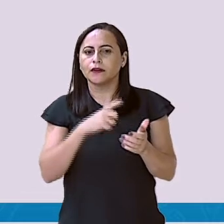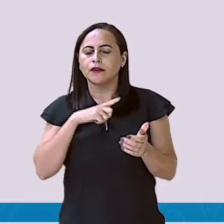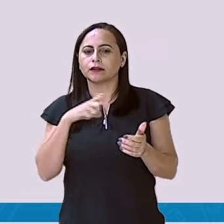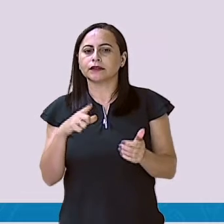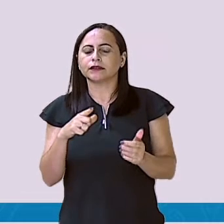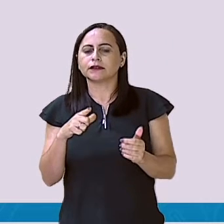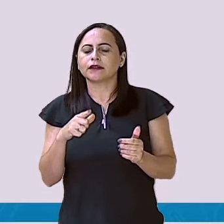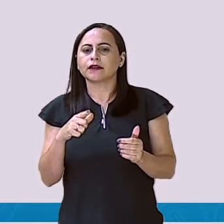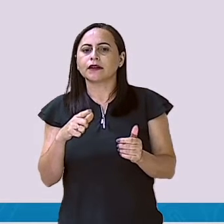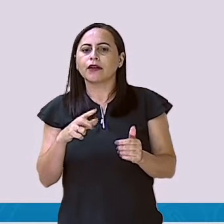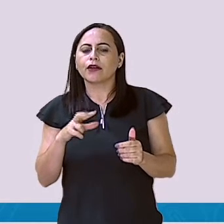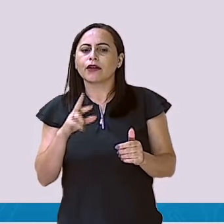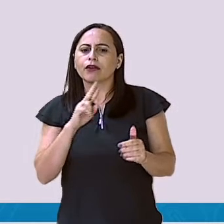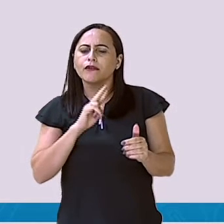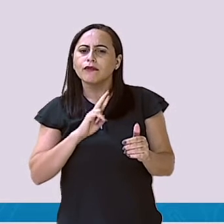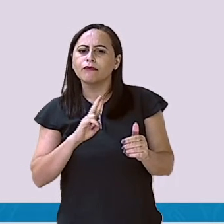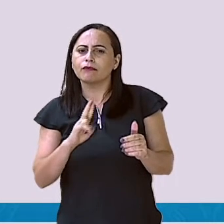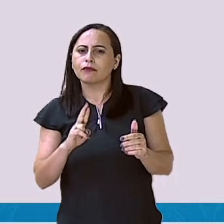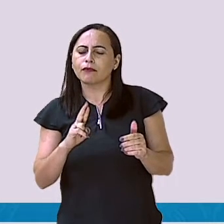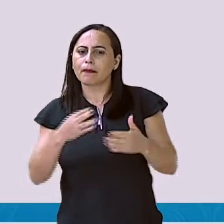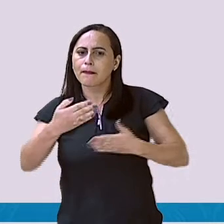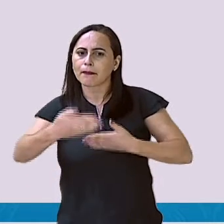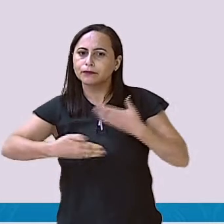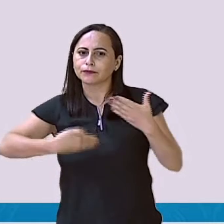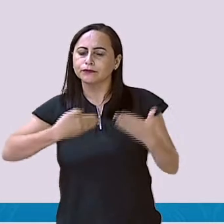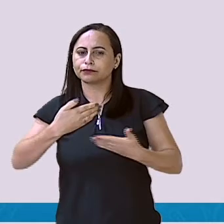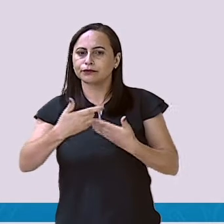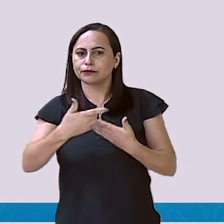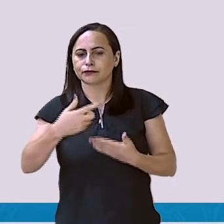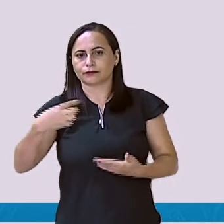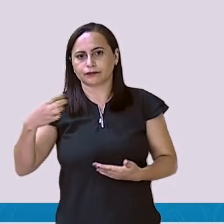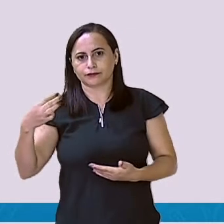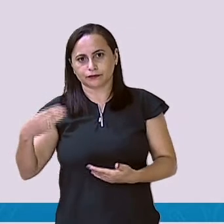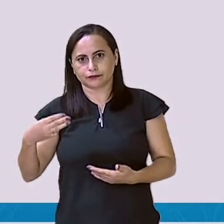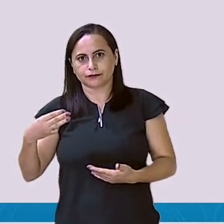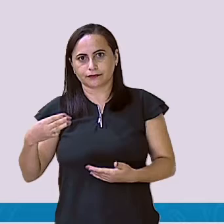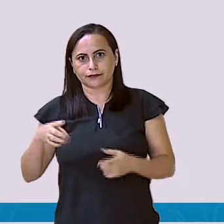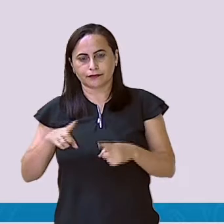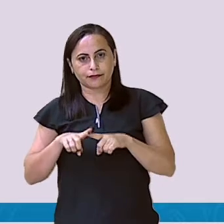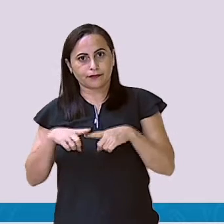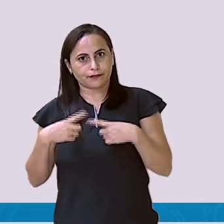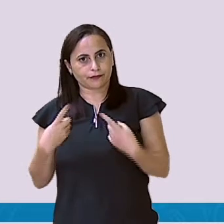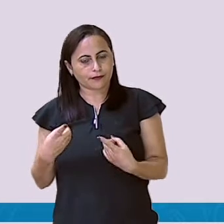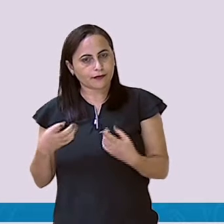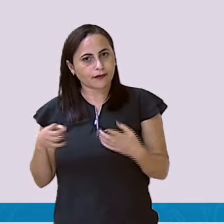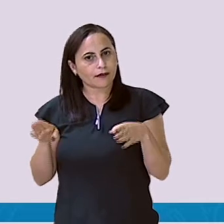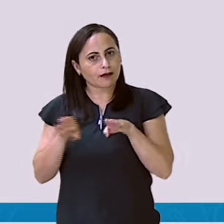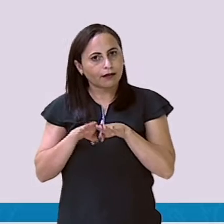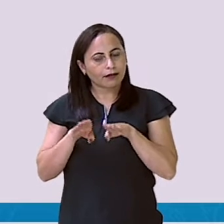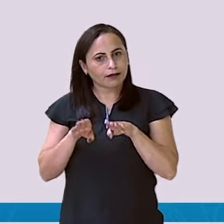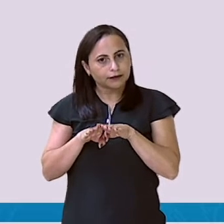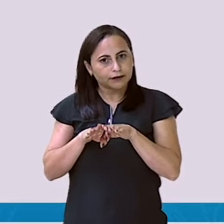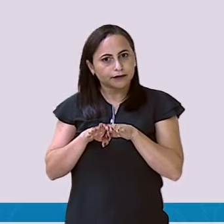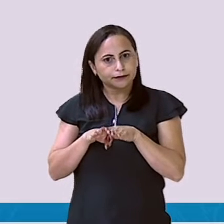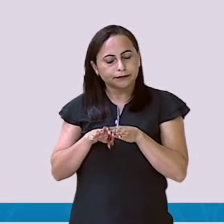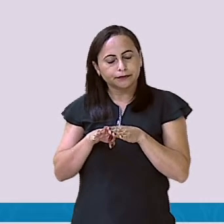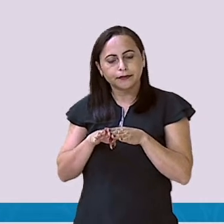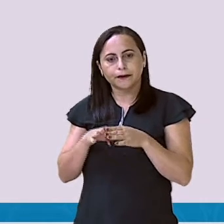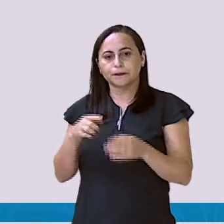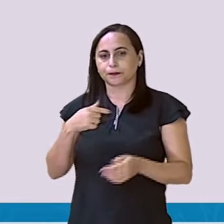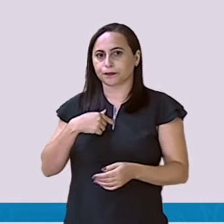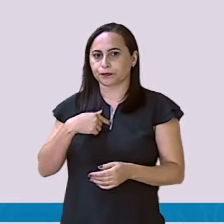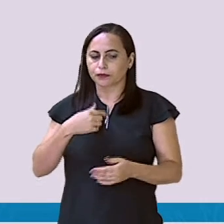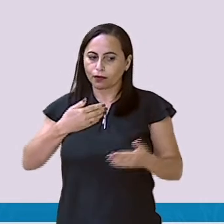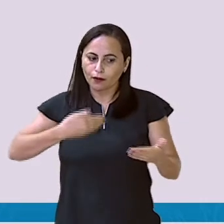resultado do troco, que foi 23. Mas, também aconteceu de eu pegar o troco,